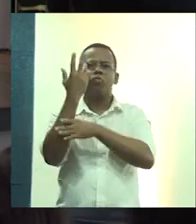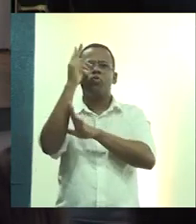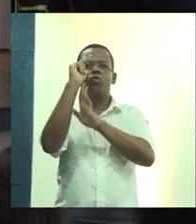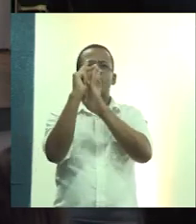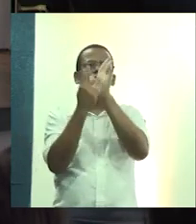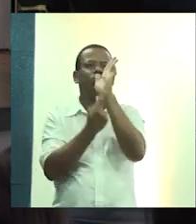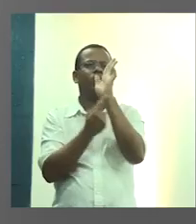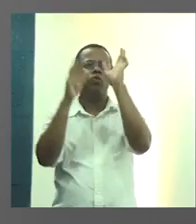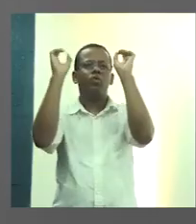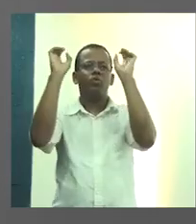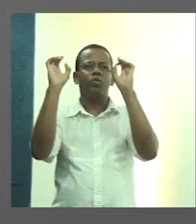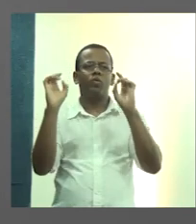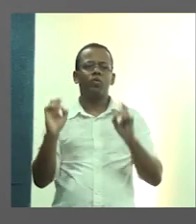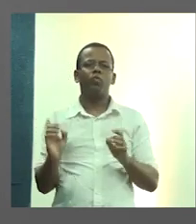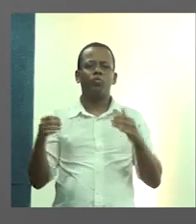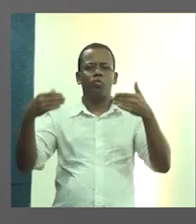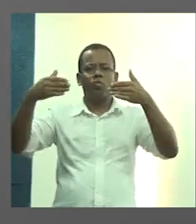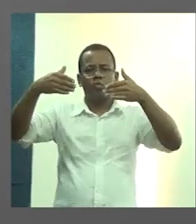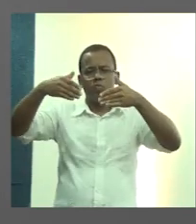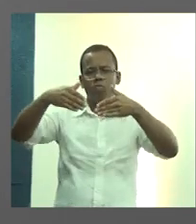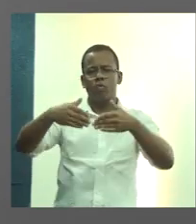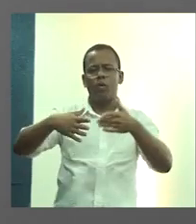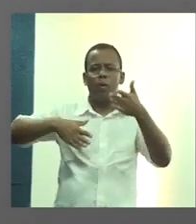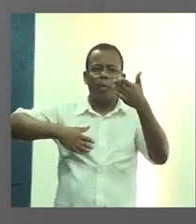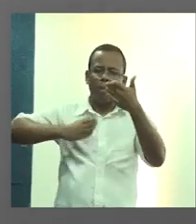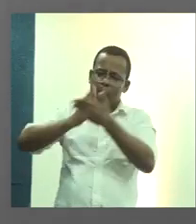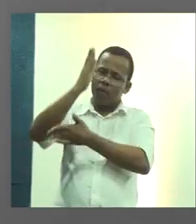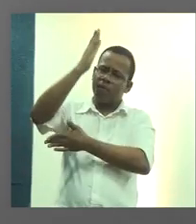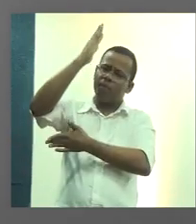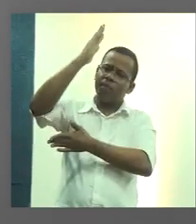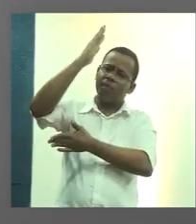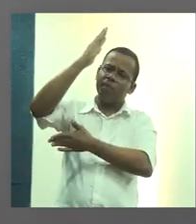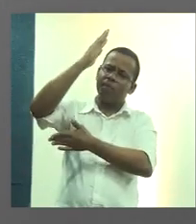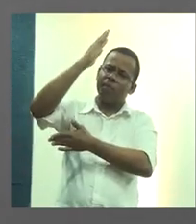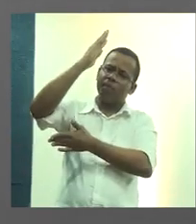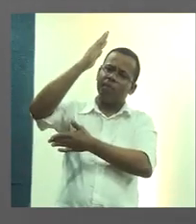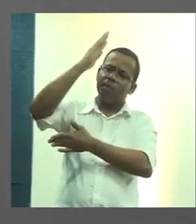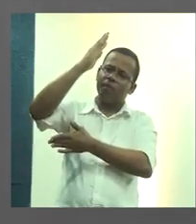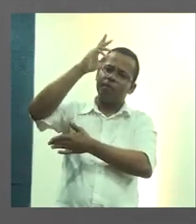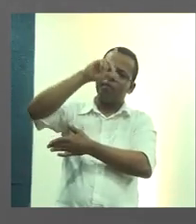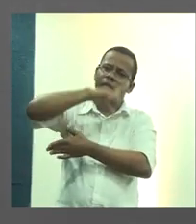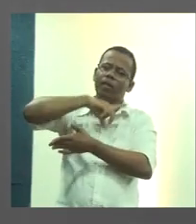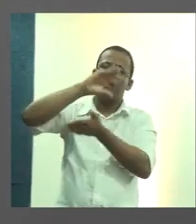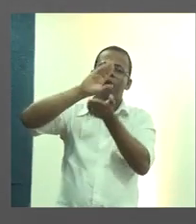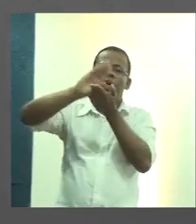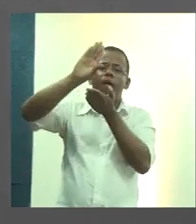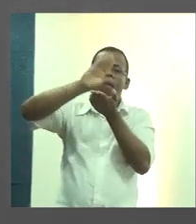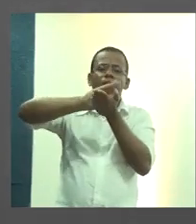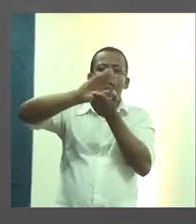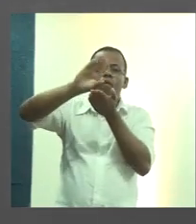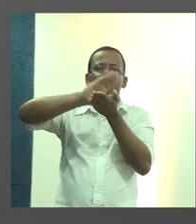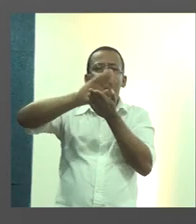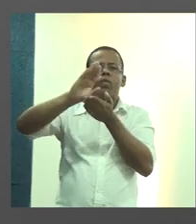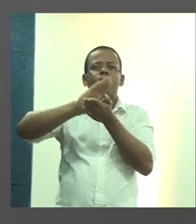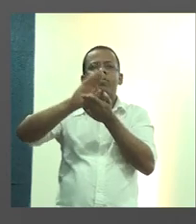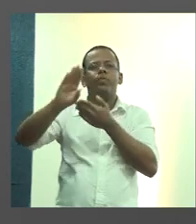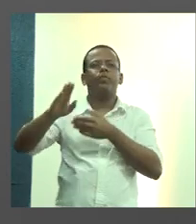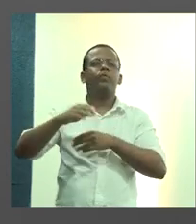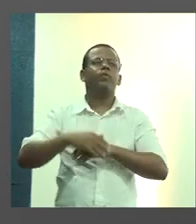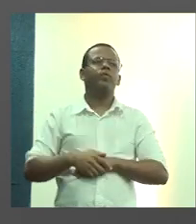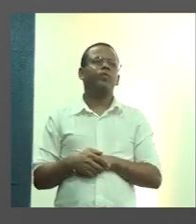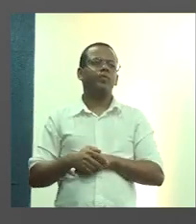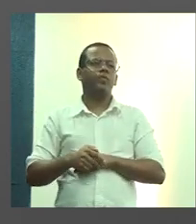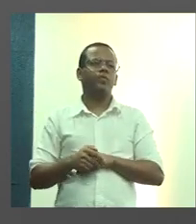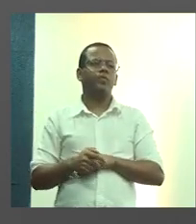especiais aprovados e com fonte de financiamento através do superávit financeiro de